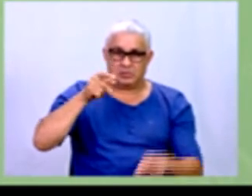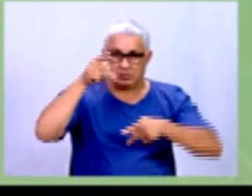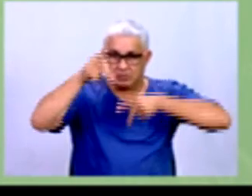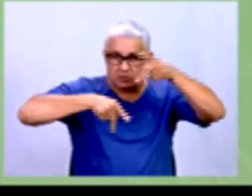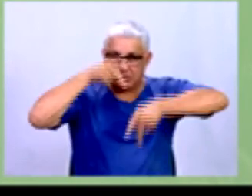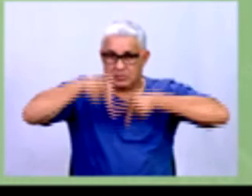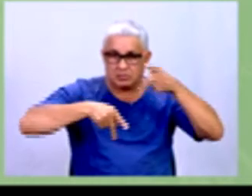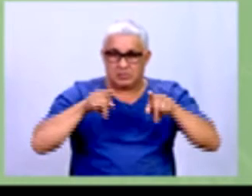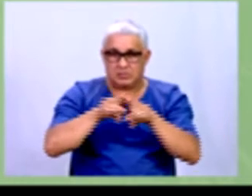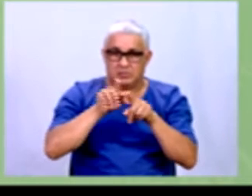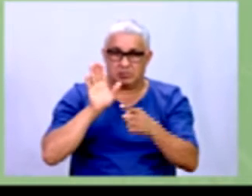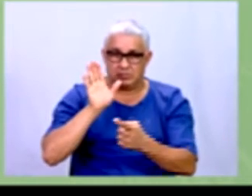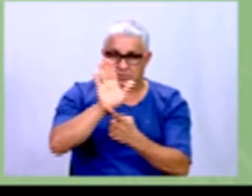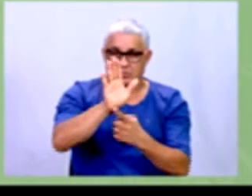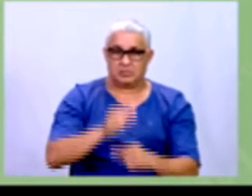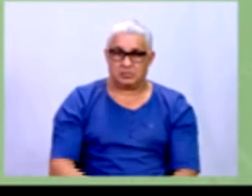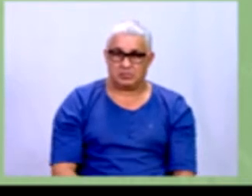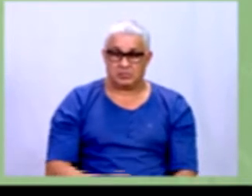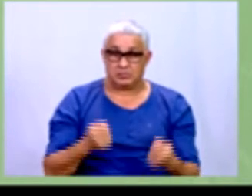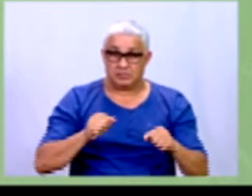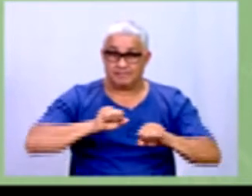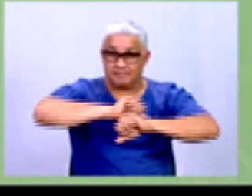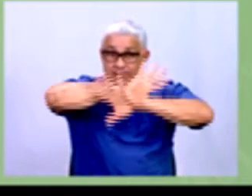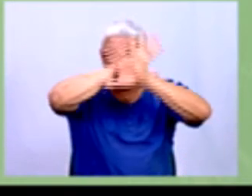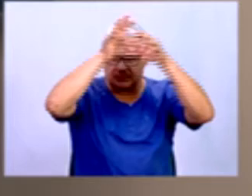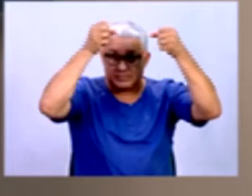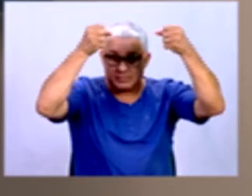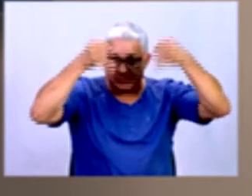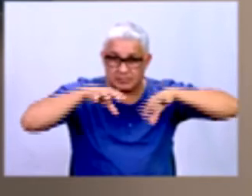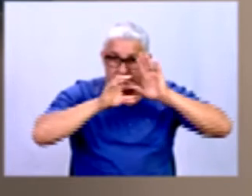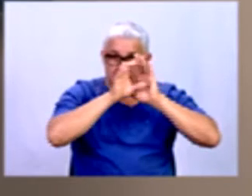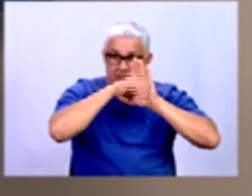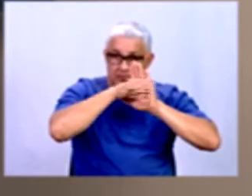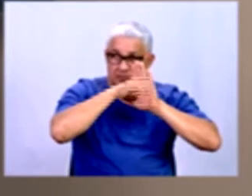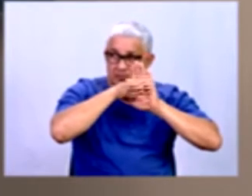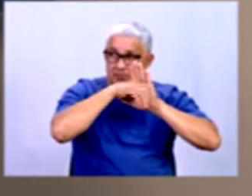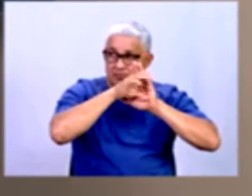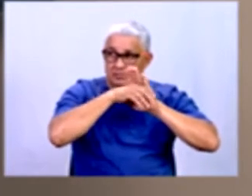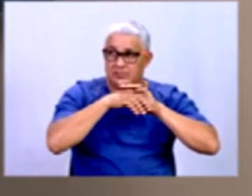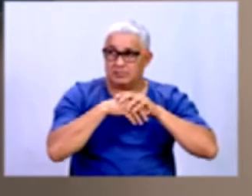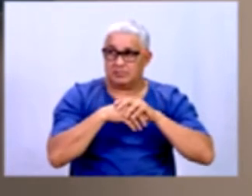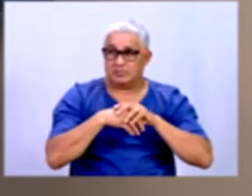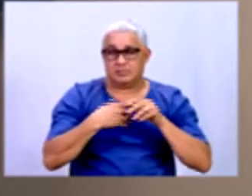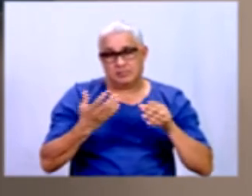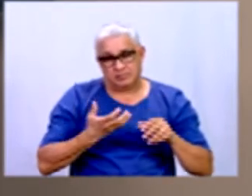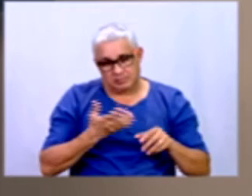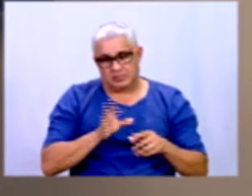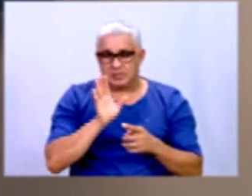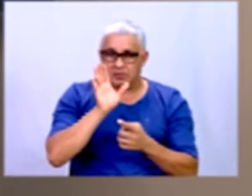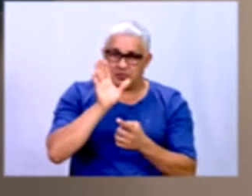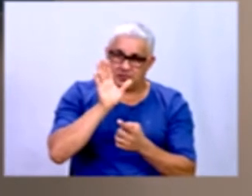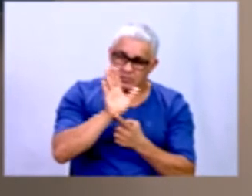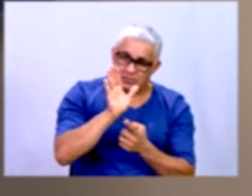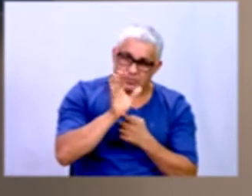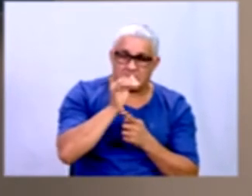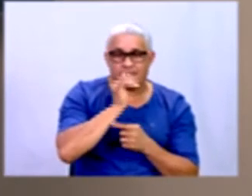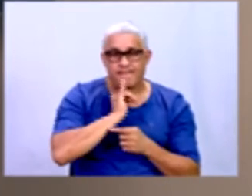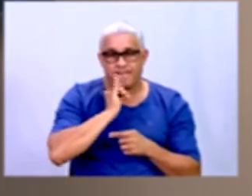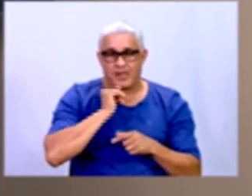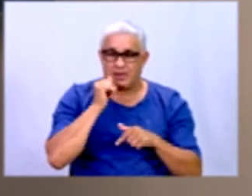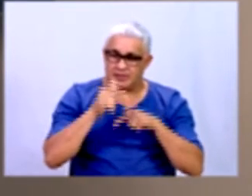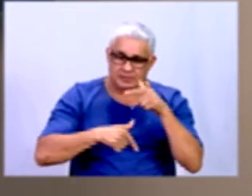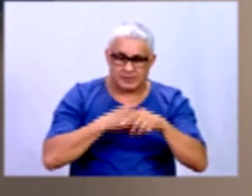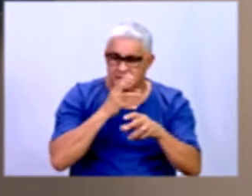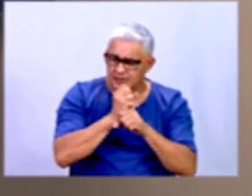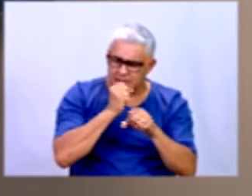Para a gente deixar claro esses conceitos aqui para vocês. Porque por mais que a gente queira dar muitos exemplos, a gente vai trabalhar muito com